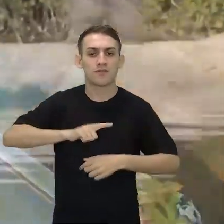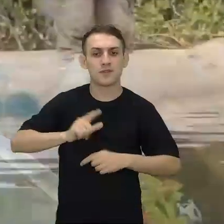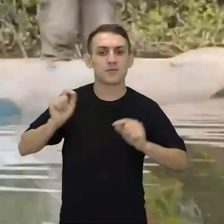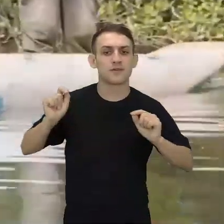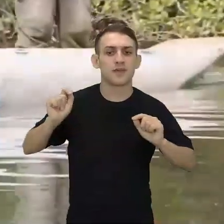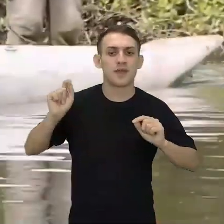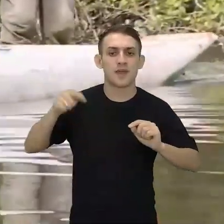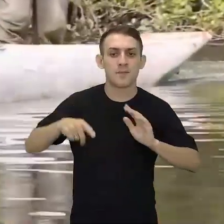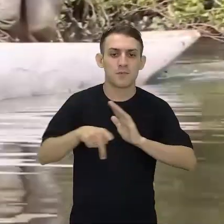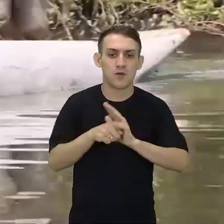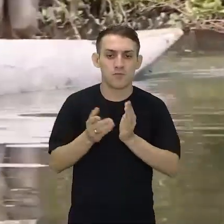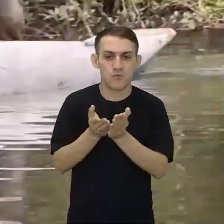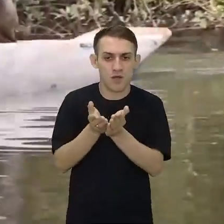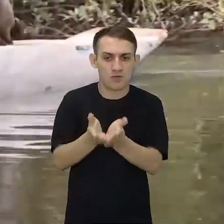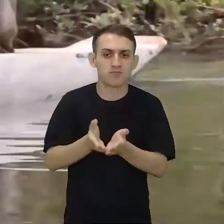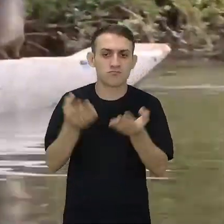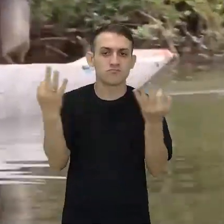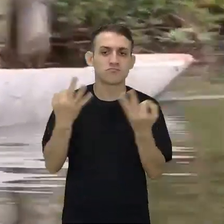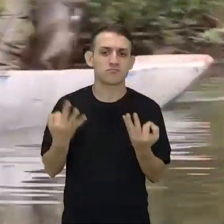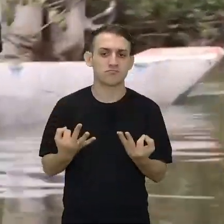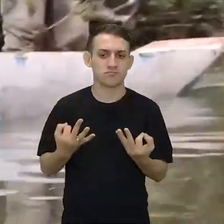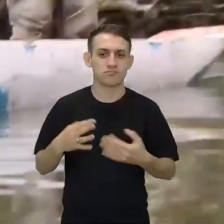geralmente é uma canoa perfeita.